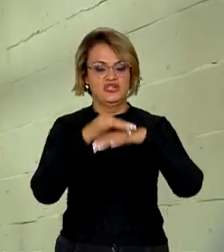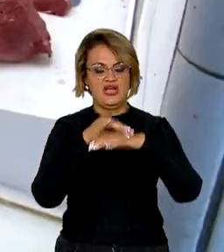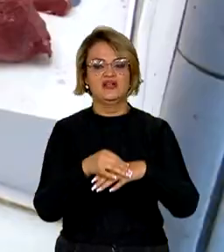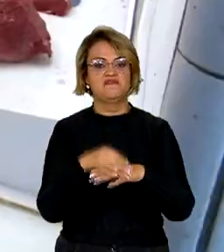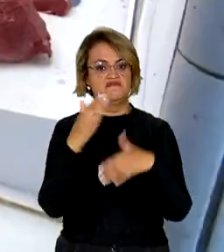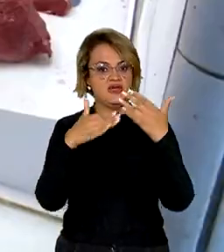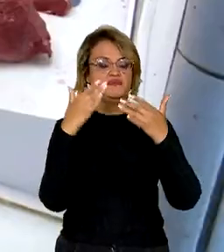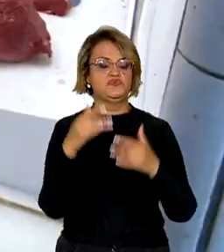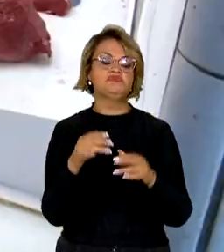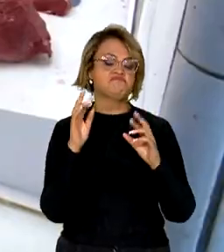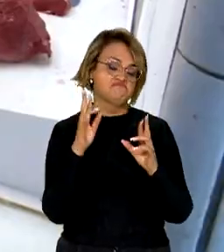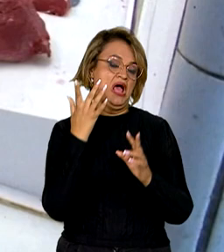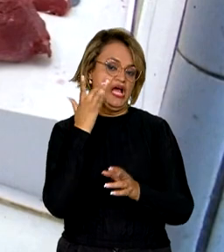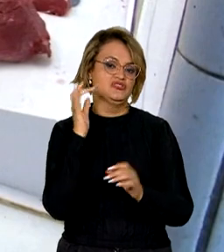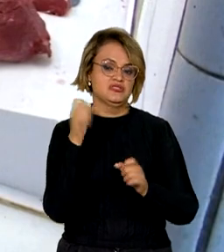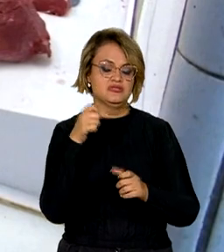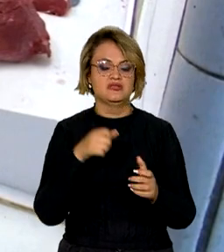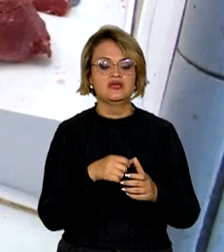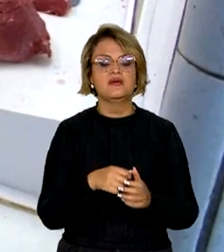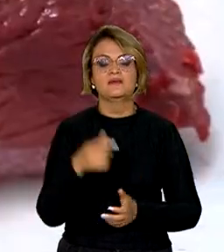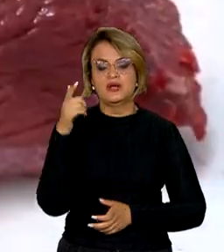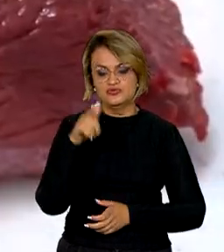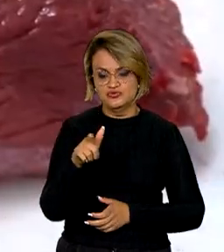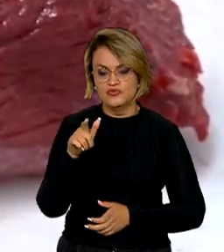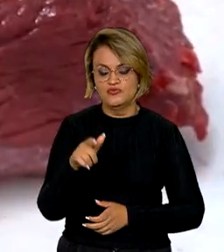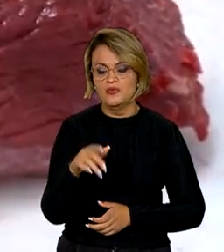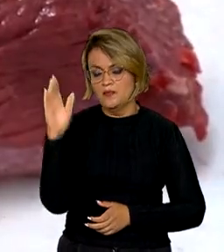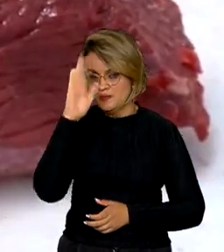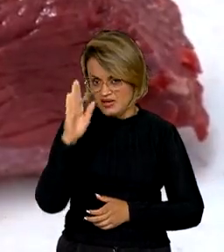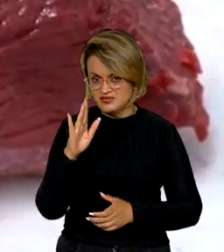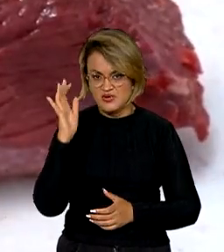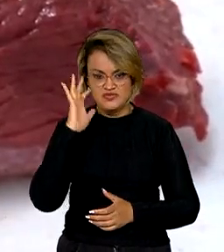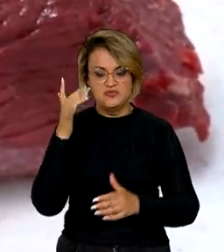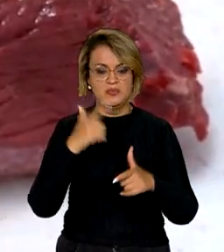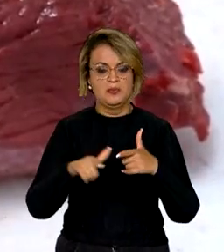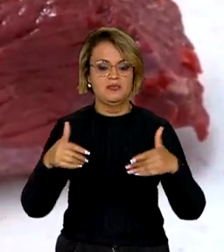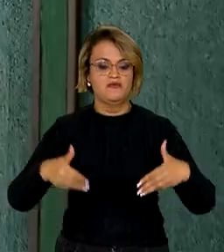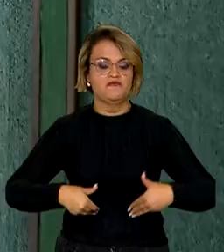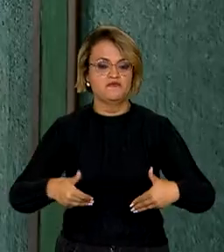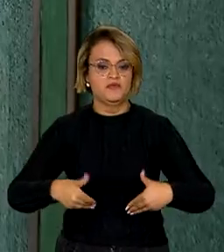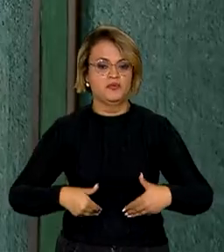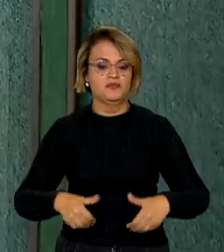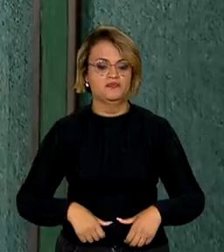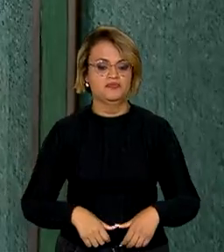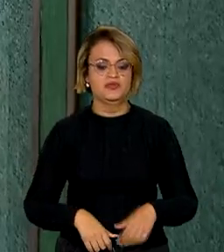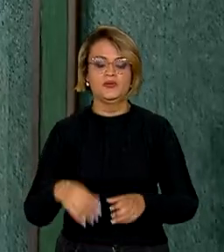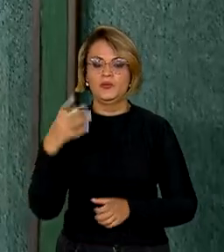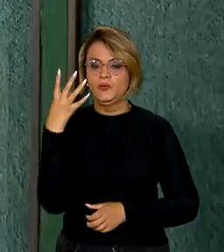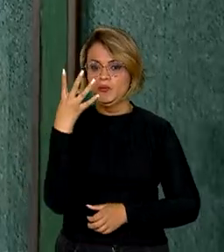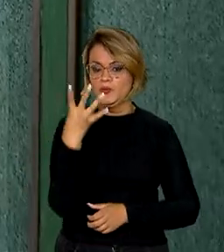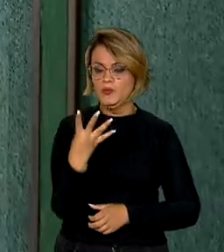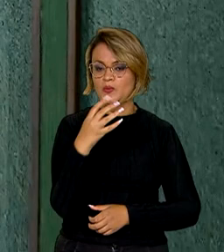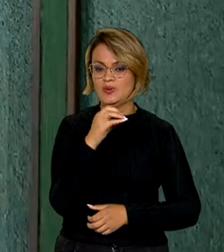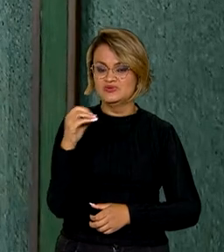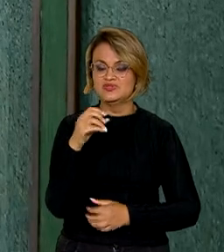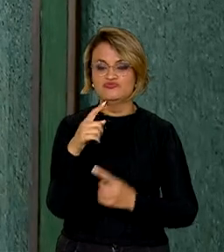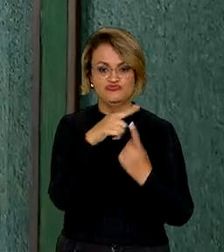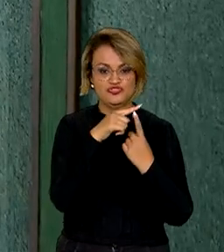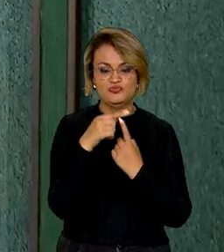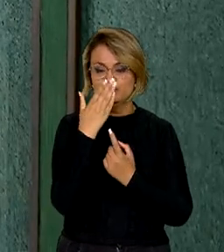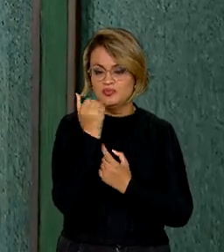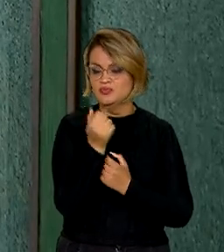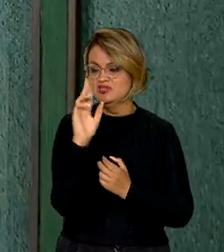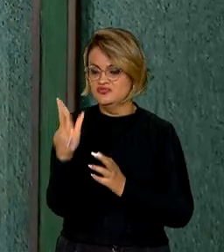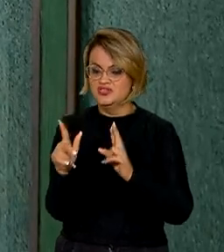interno, para retirar mais uma vez o Brasil do mapa da fome. 400 diferentes alimentos que foram